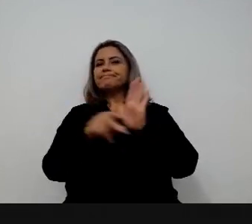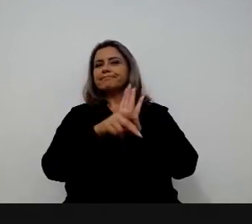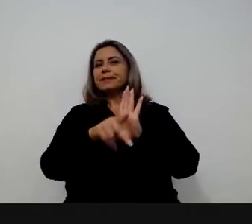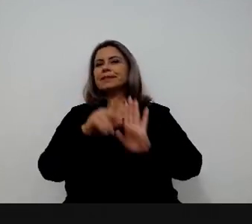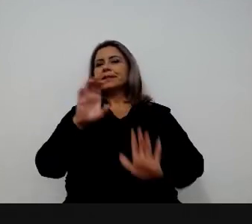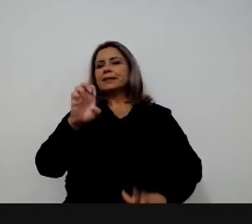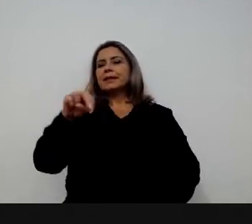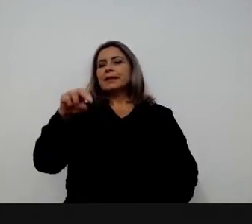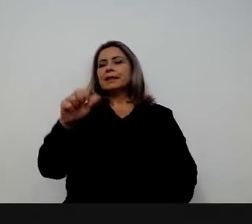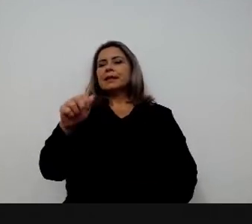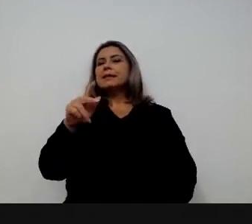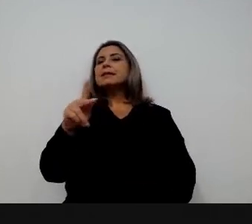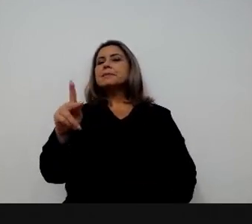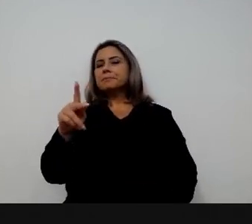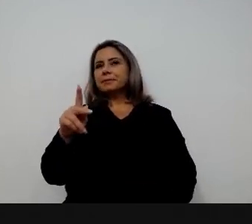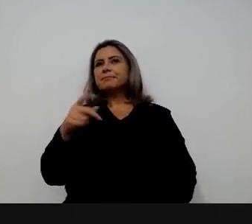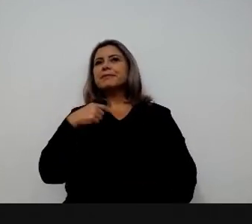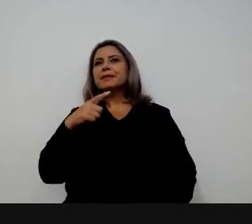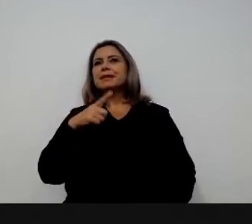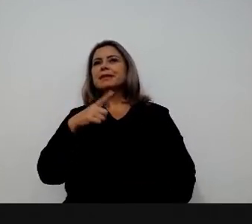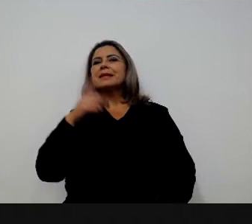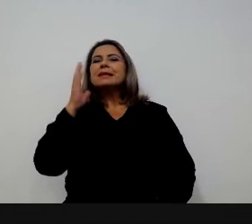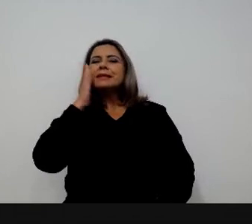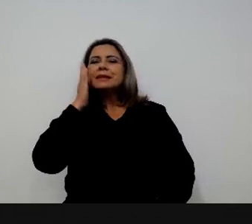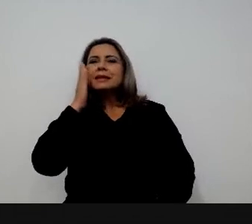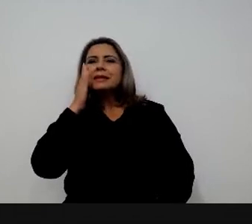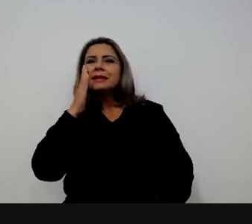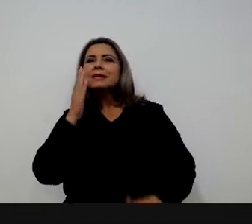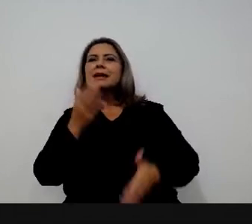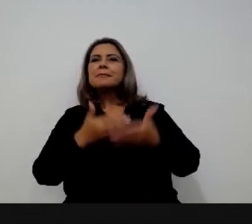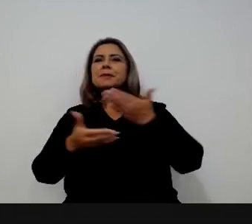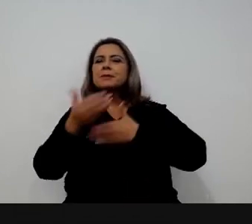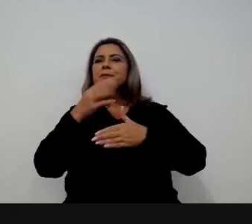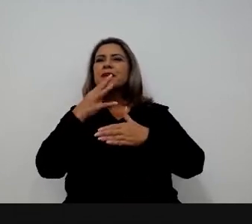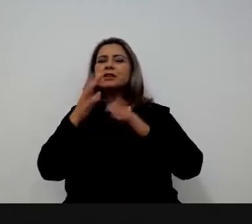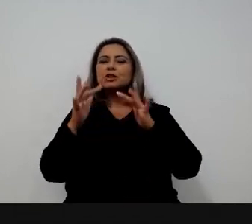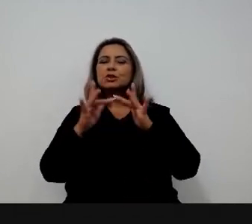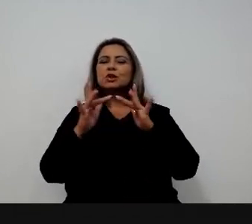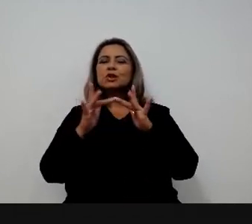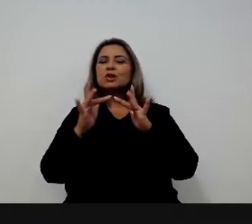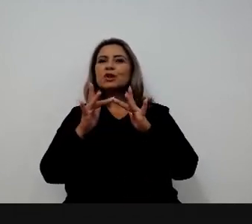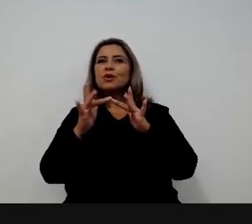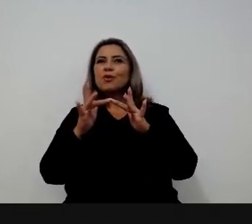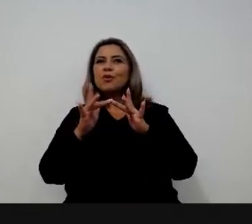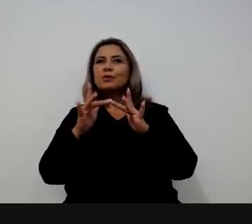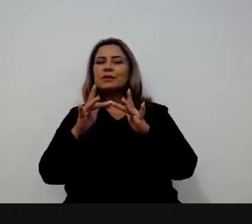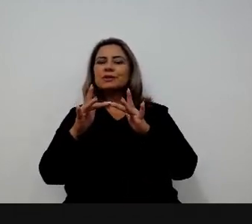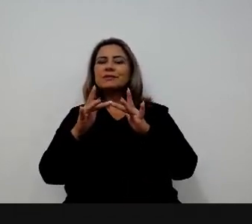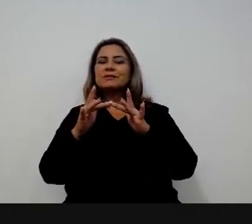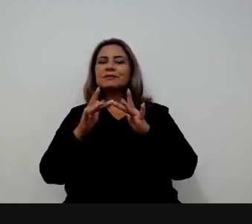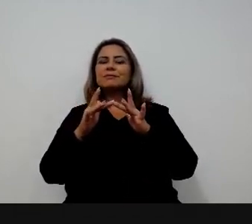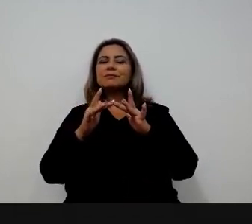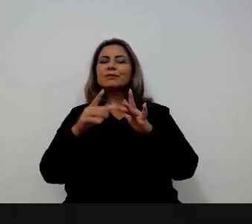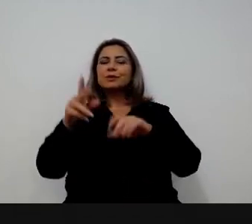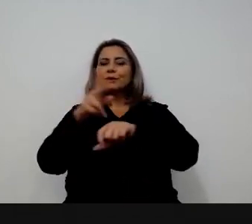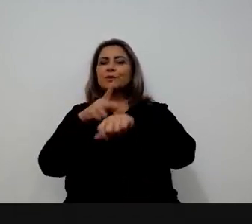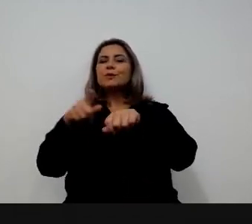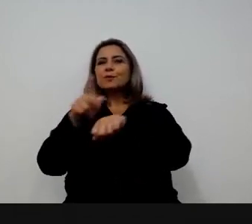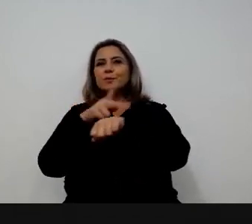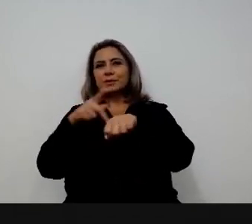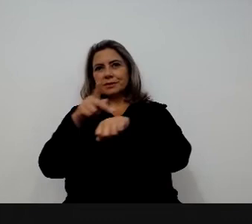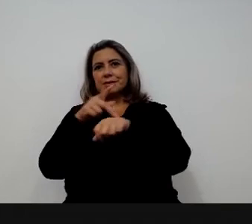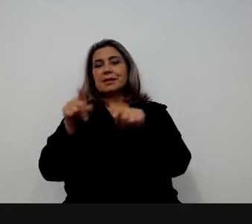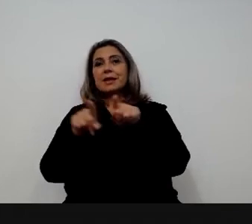avançando e o nosso MPP é uma arma para a gente se internacionalizar. É o primeiro Master, um curso de